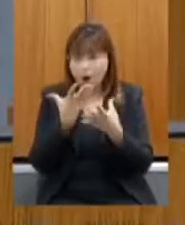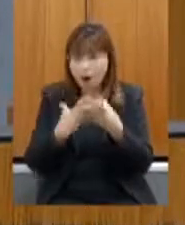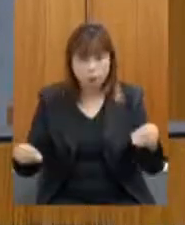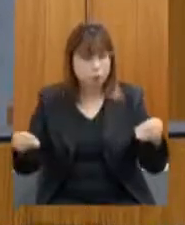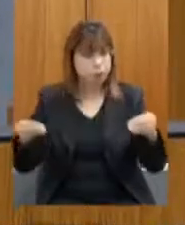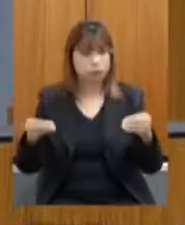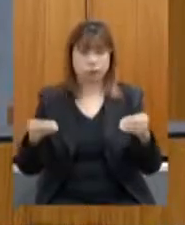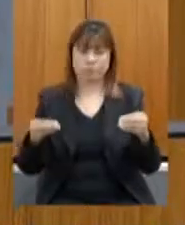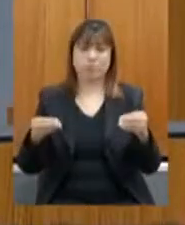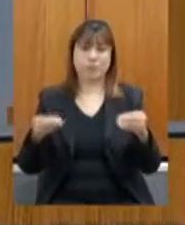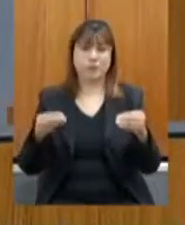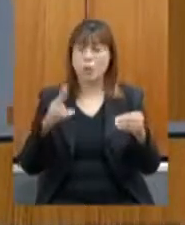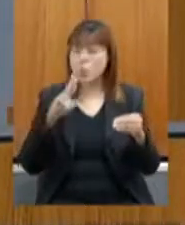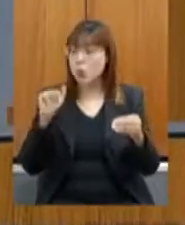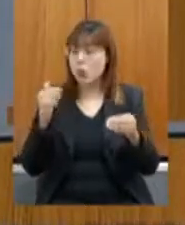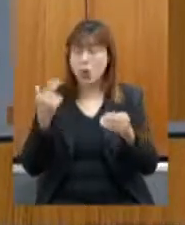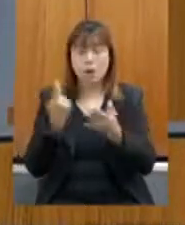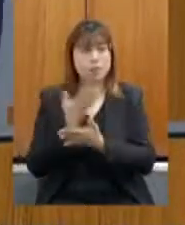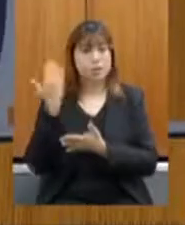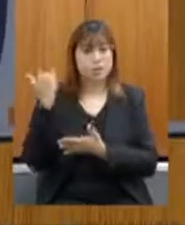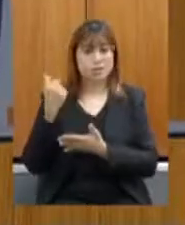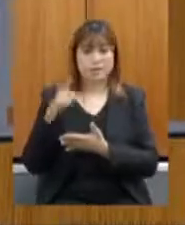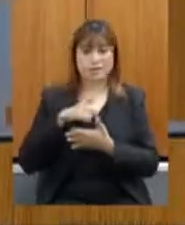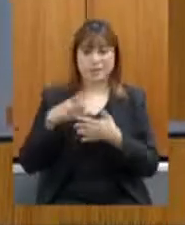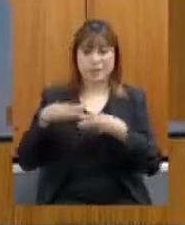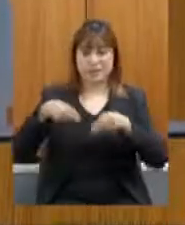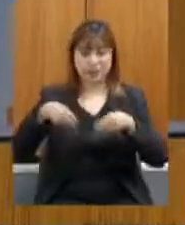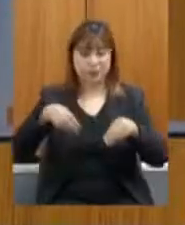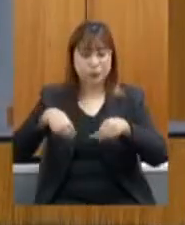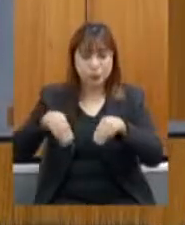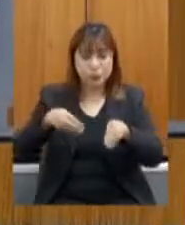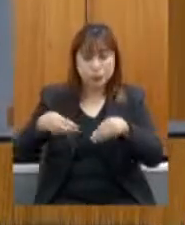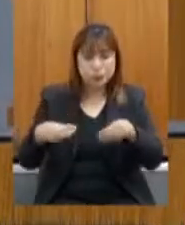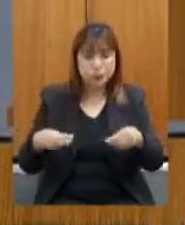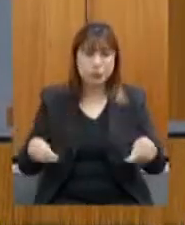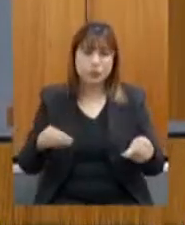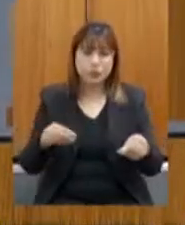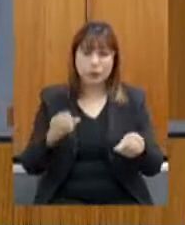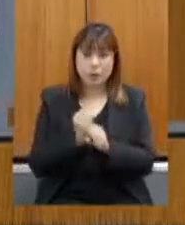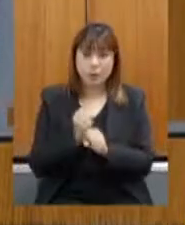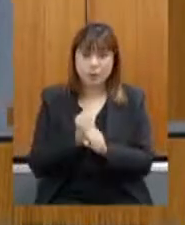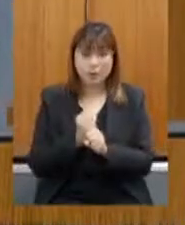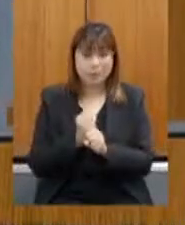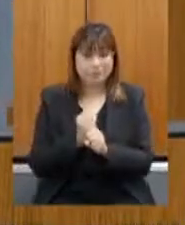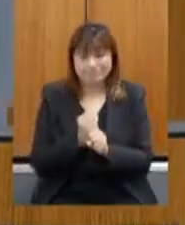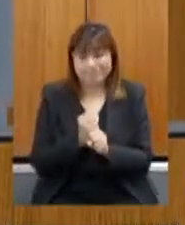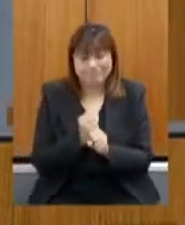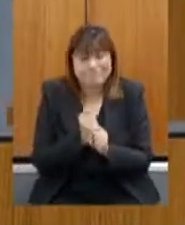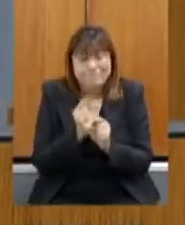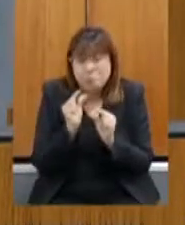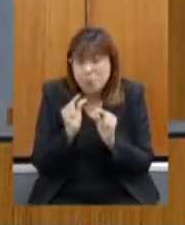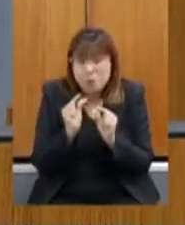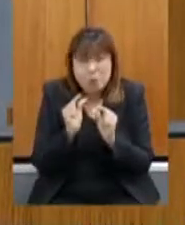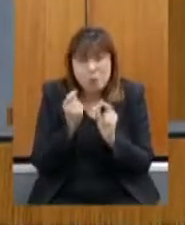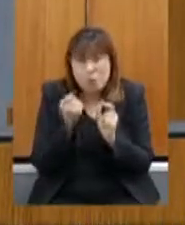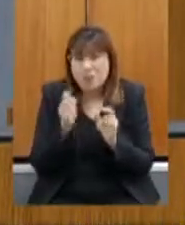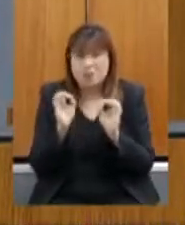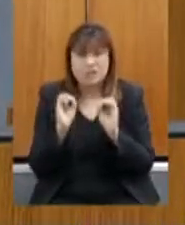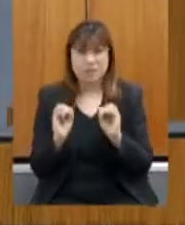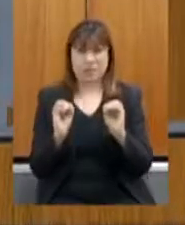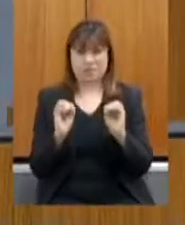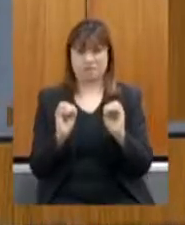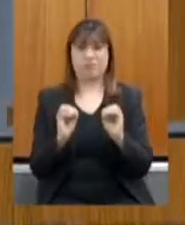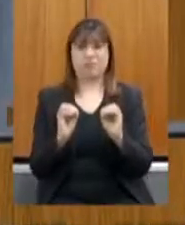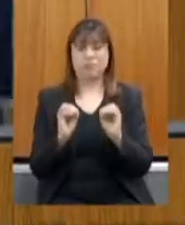Terras argilosas, produtividade vai ser quase que zero. Então, a nossa região que